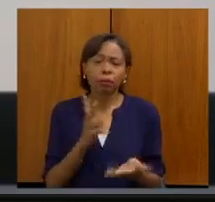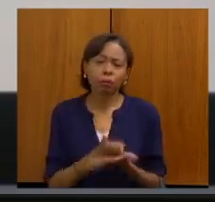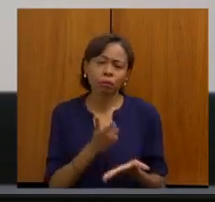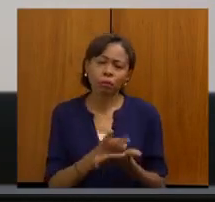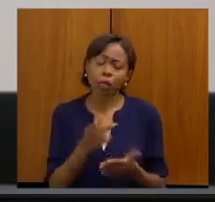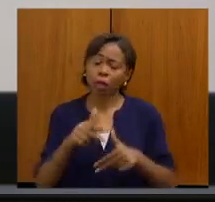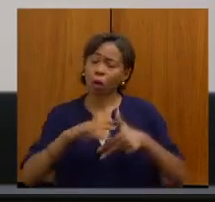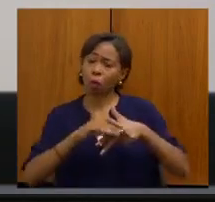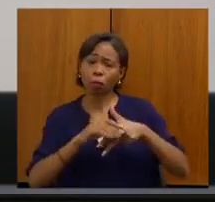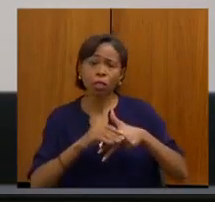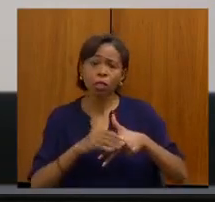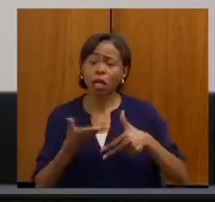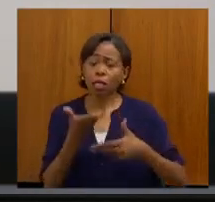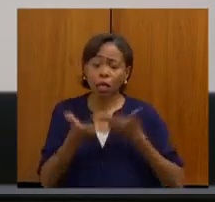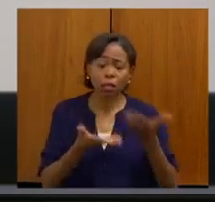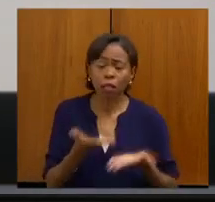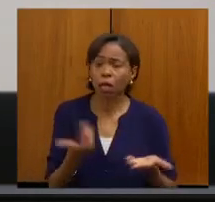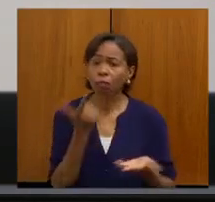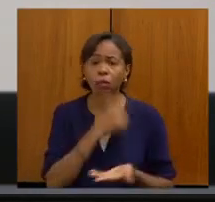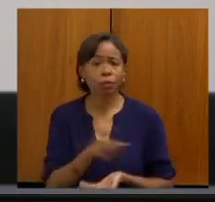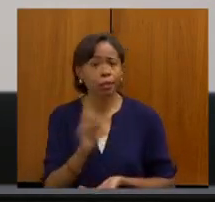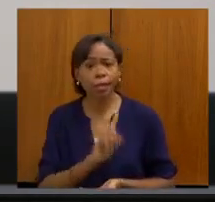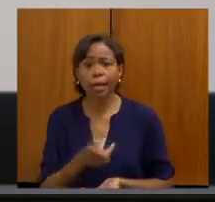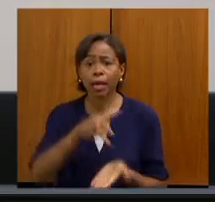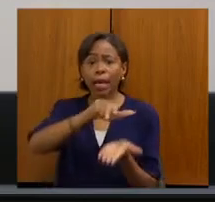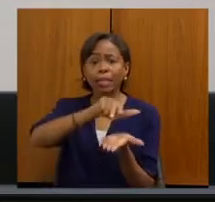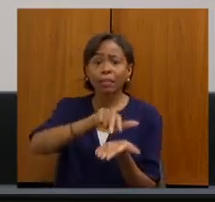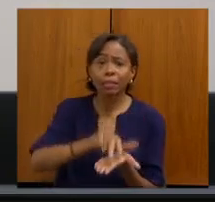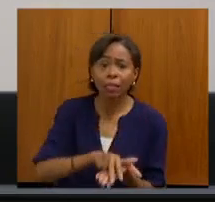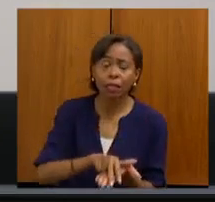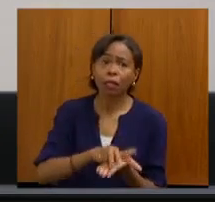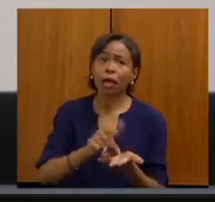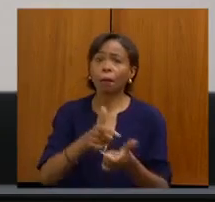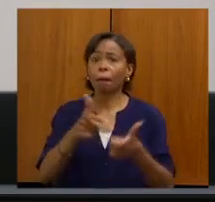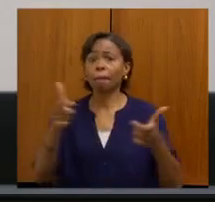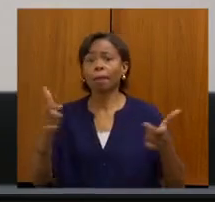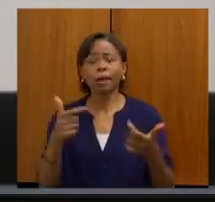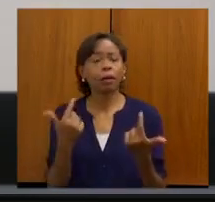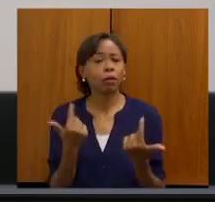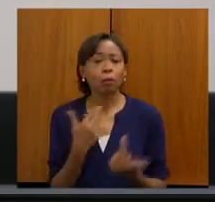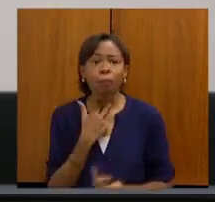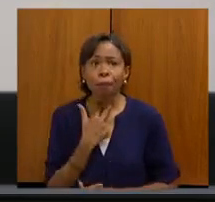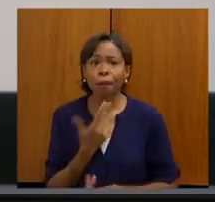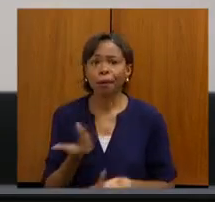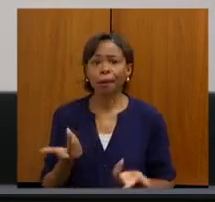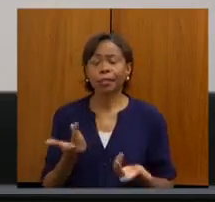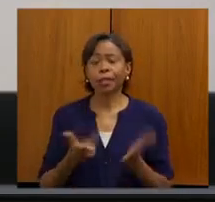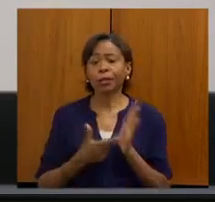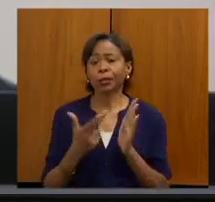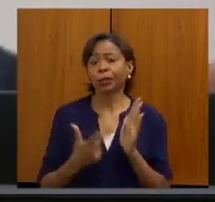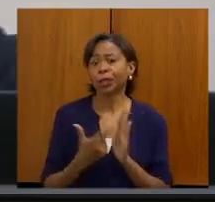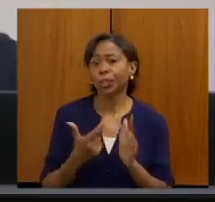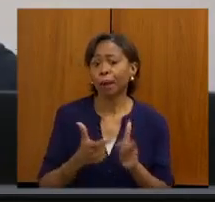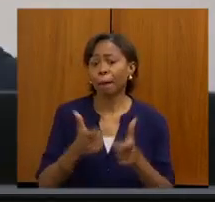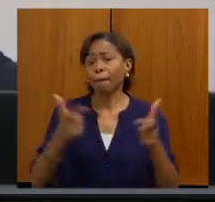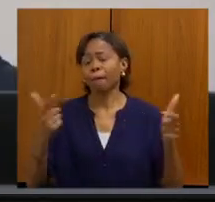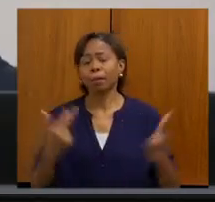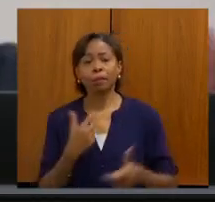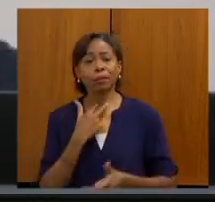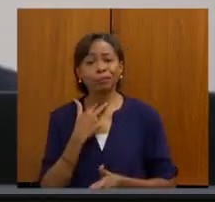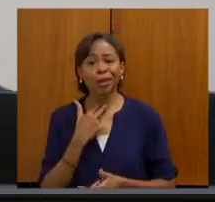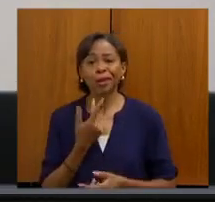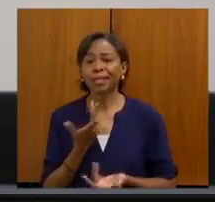mais pacientes, gente não consegue aumentar o número de internações, a gente não consegue ampliar o número de cirurgias. Então, acredito que você